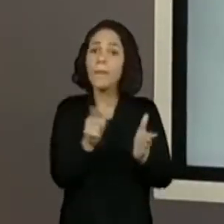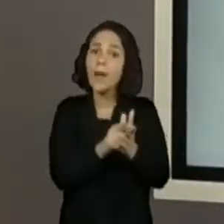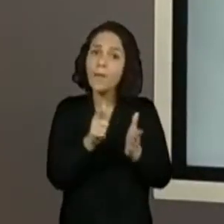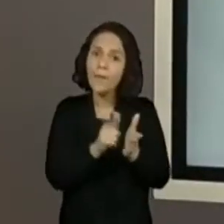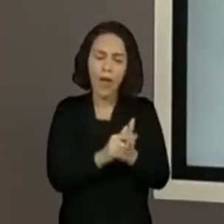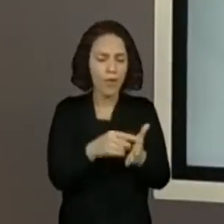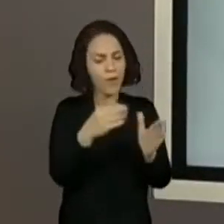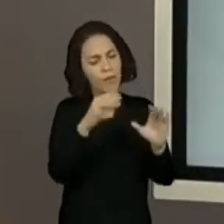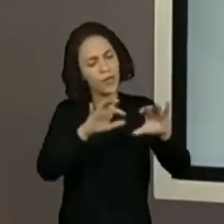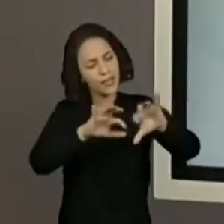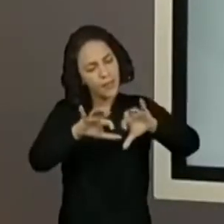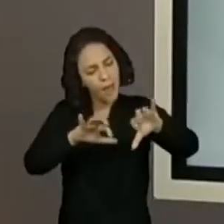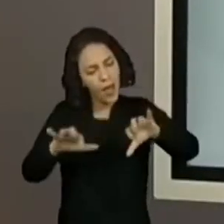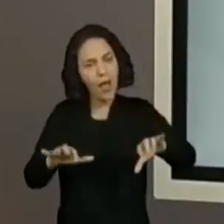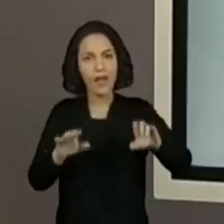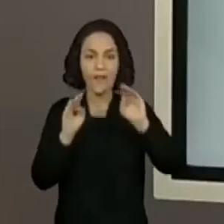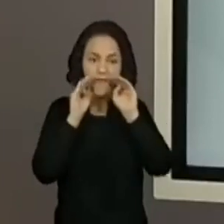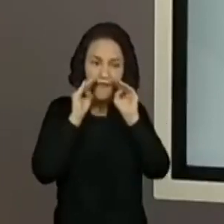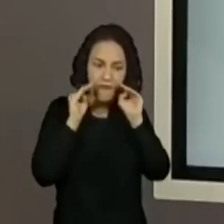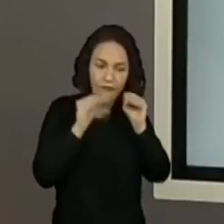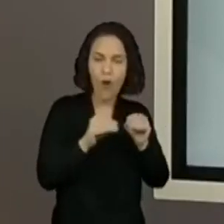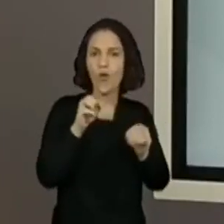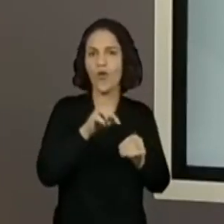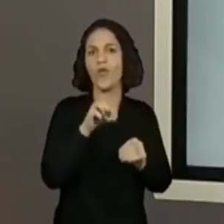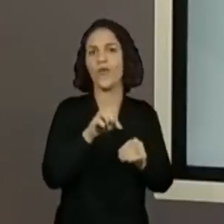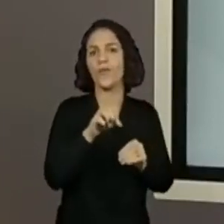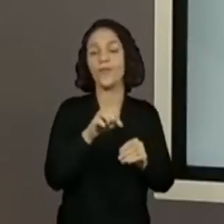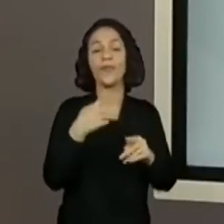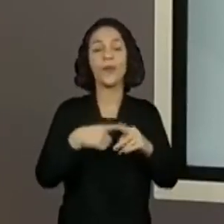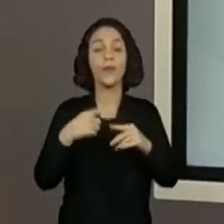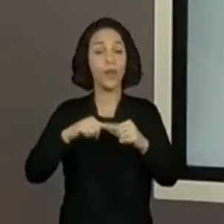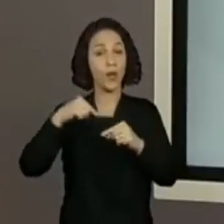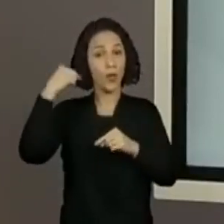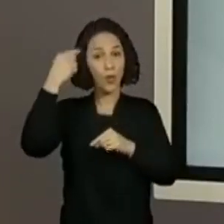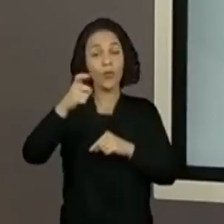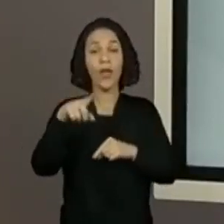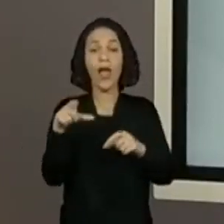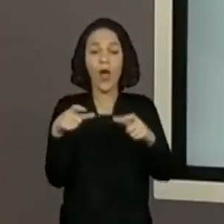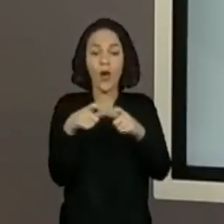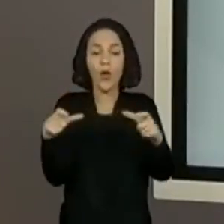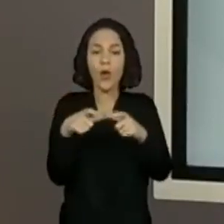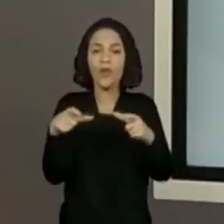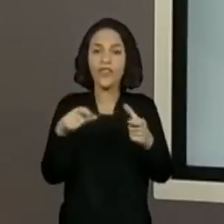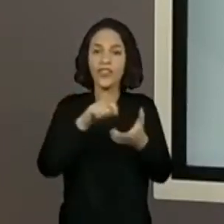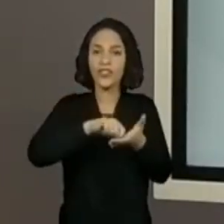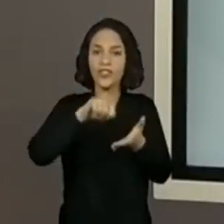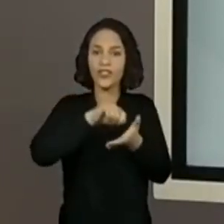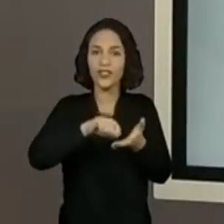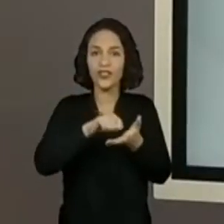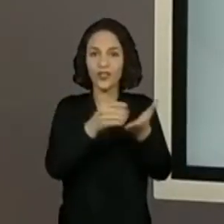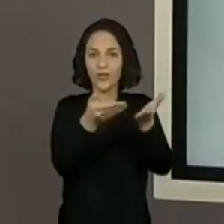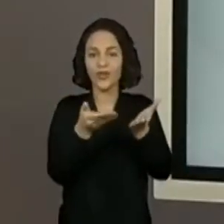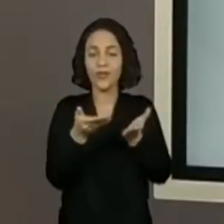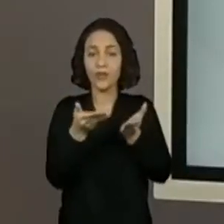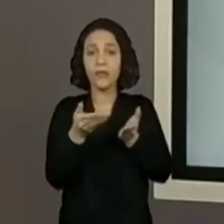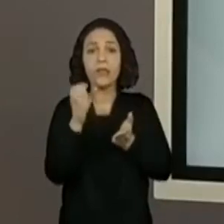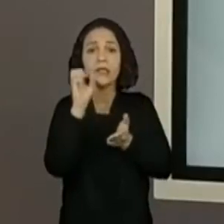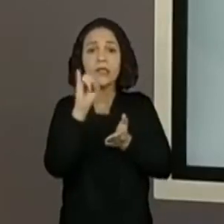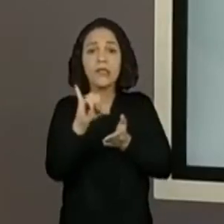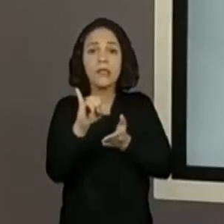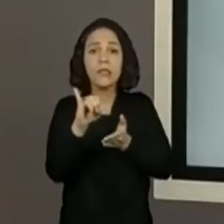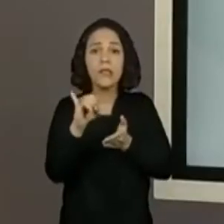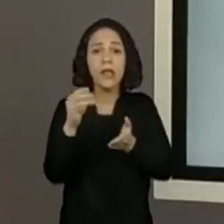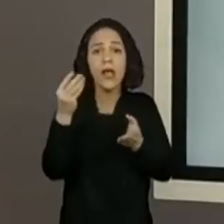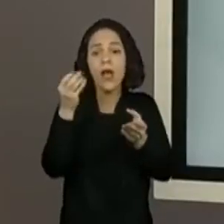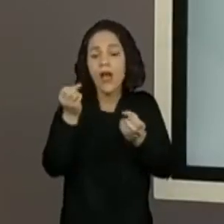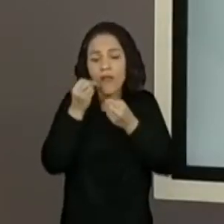foco. Lembra que na próxima momento a gente vai fazer que atividade? Um convite. Se eu não tenho algumas informações, eu posso